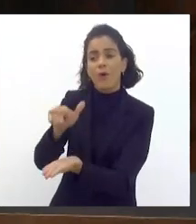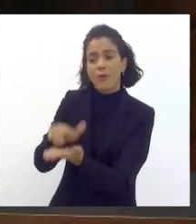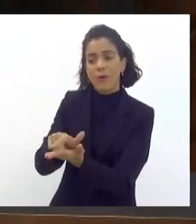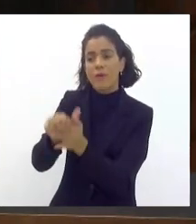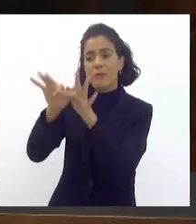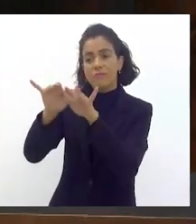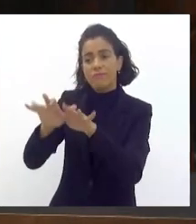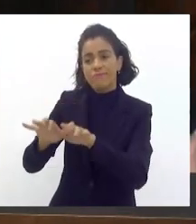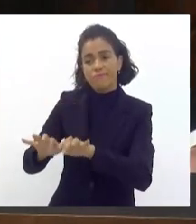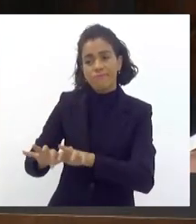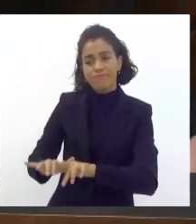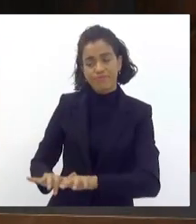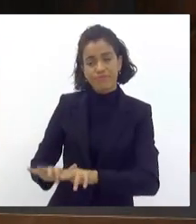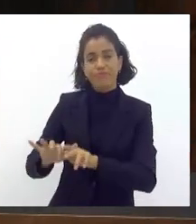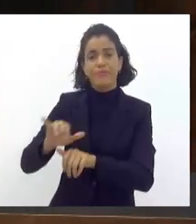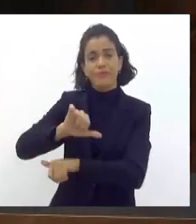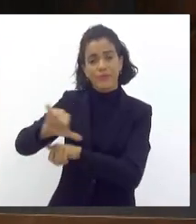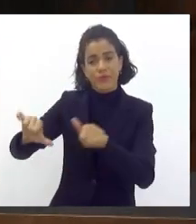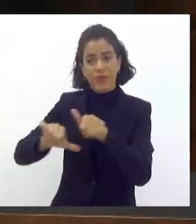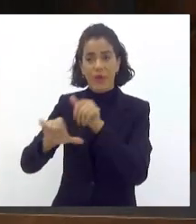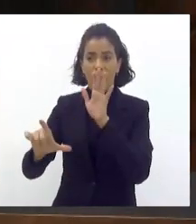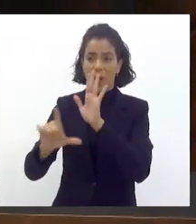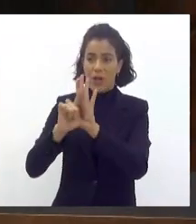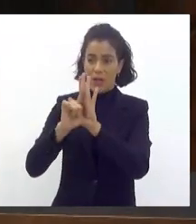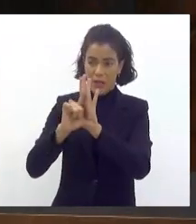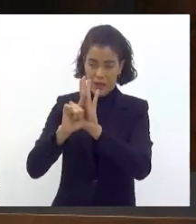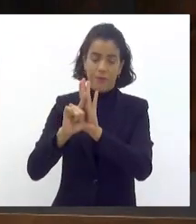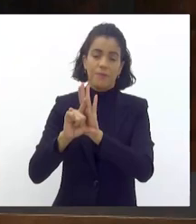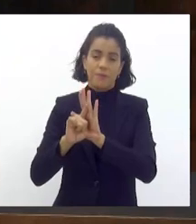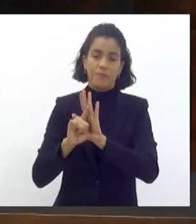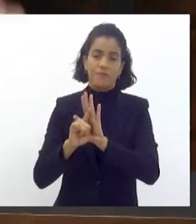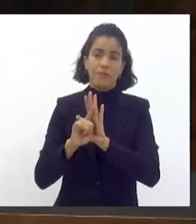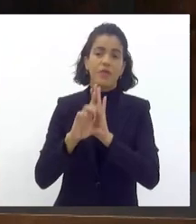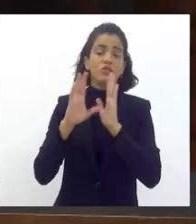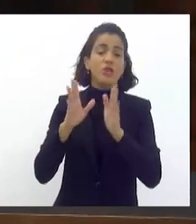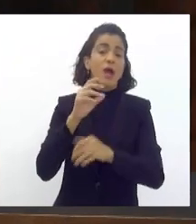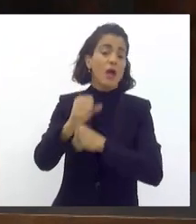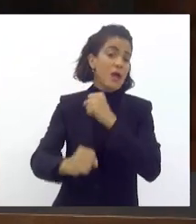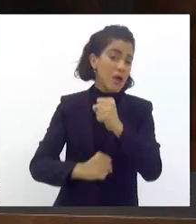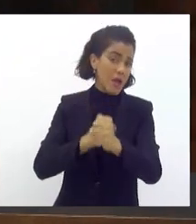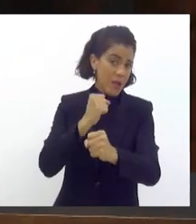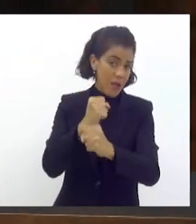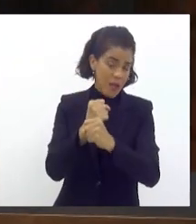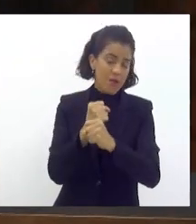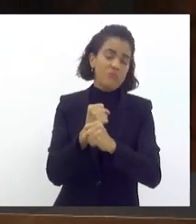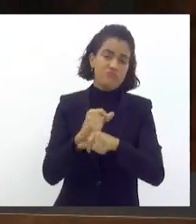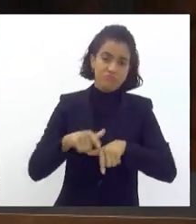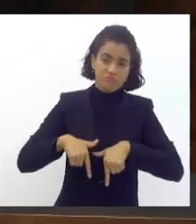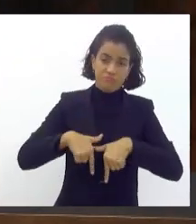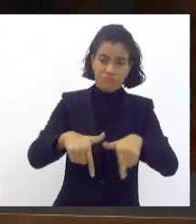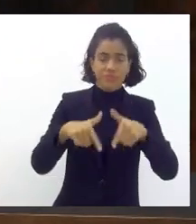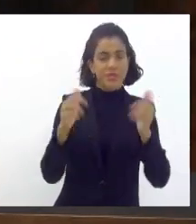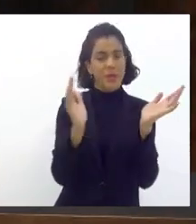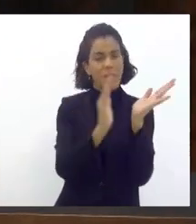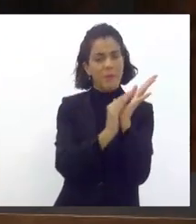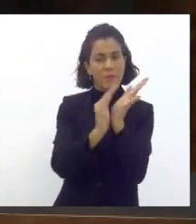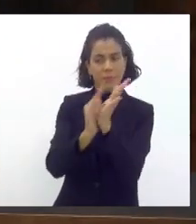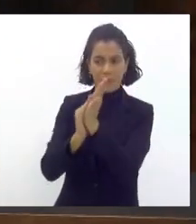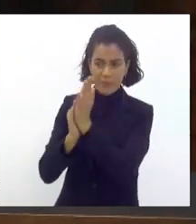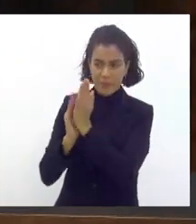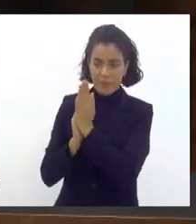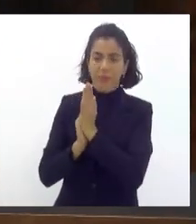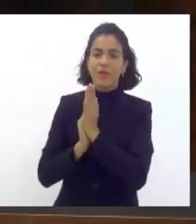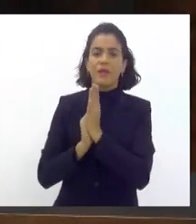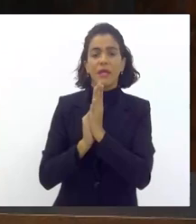possivelmente, vai se tornar lei no nosso ordenamento e já para o ano que vem. Então, parabenizar a todos e dizer que a